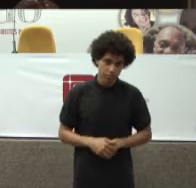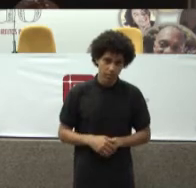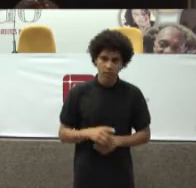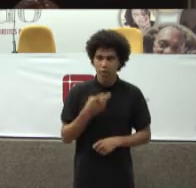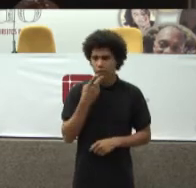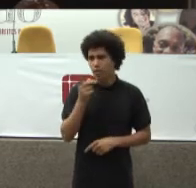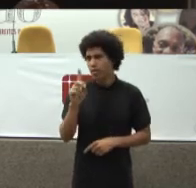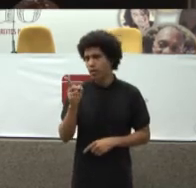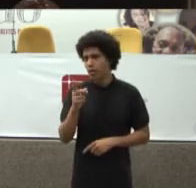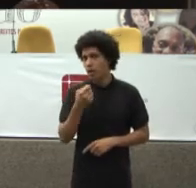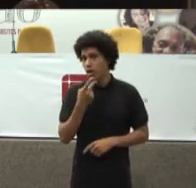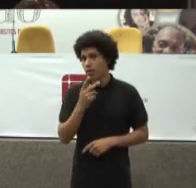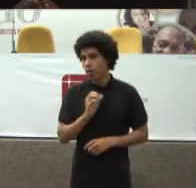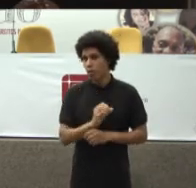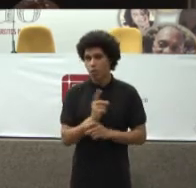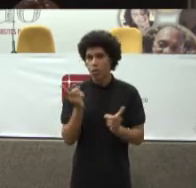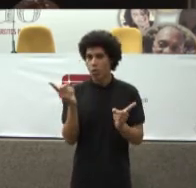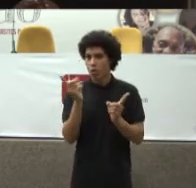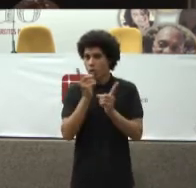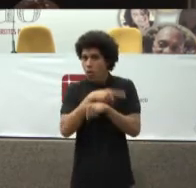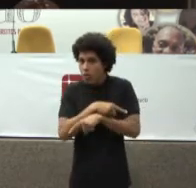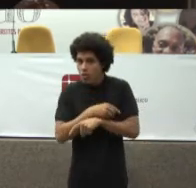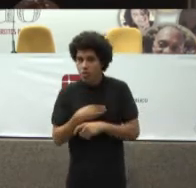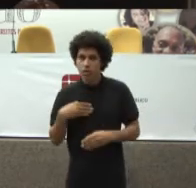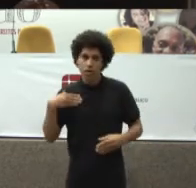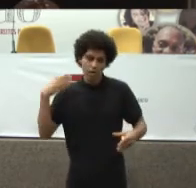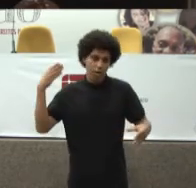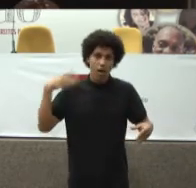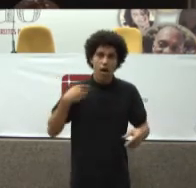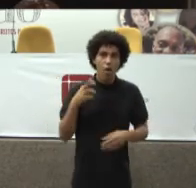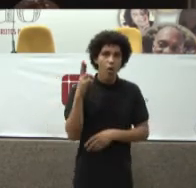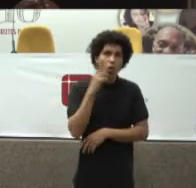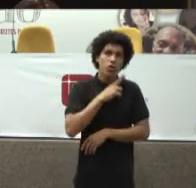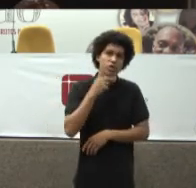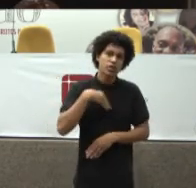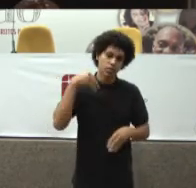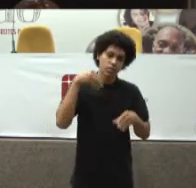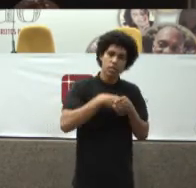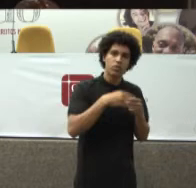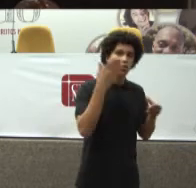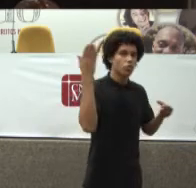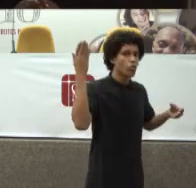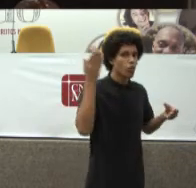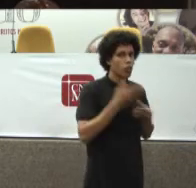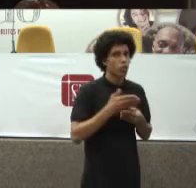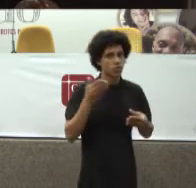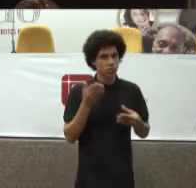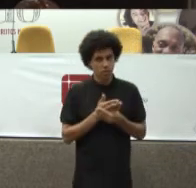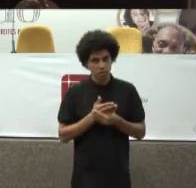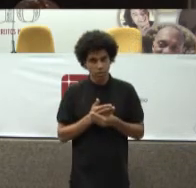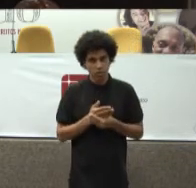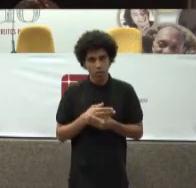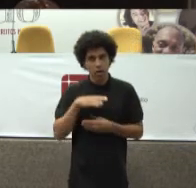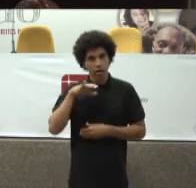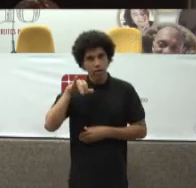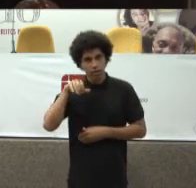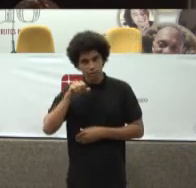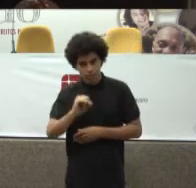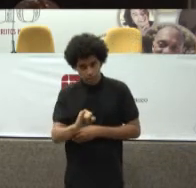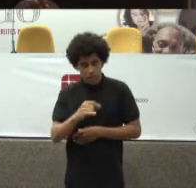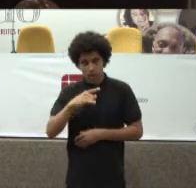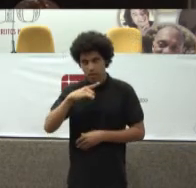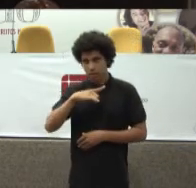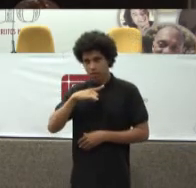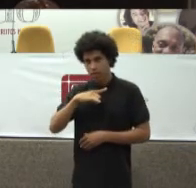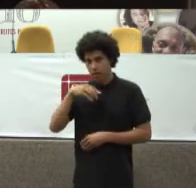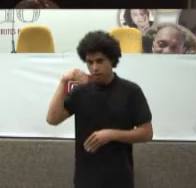alegação? Não estou falando Assim Mas o que está Lá posto No processo Judicial É urgência Médica É risco